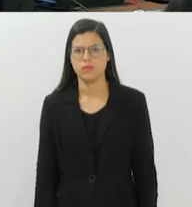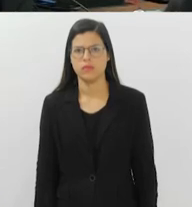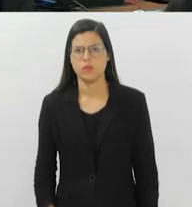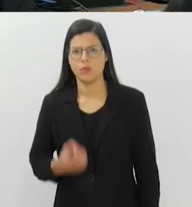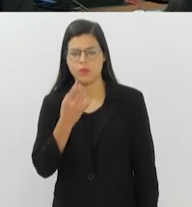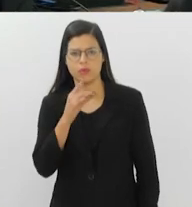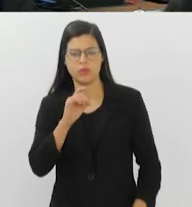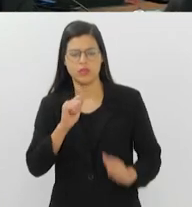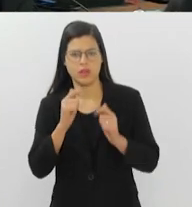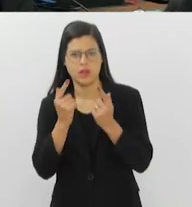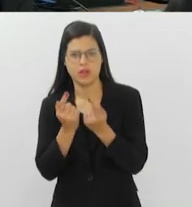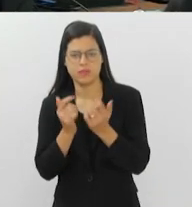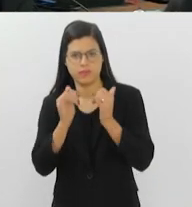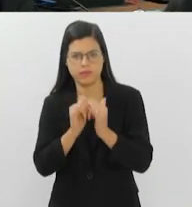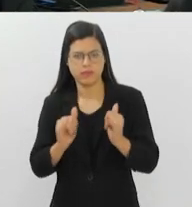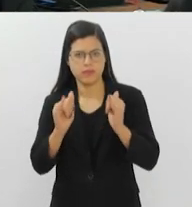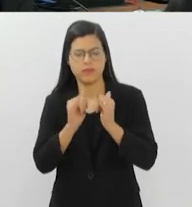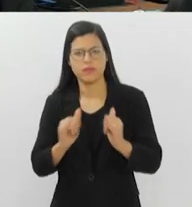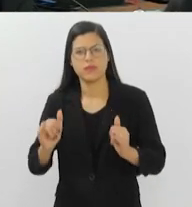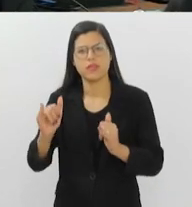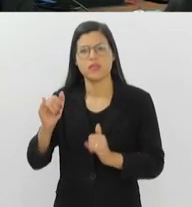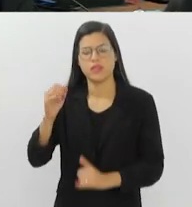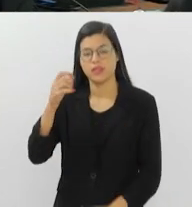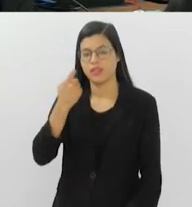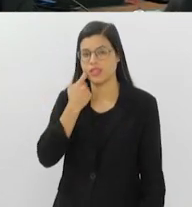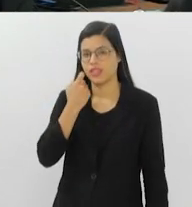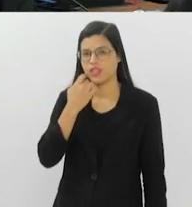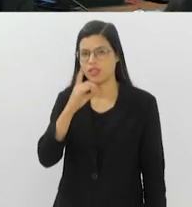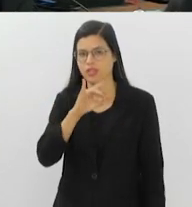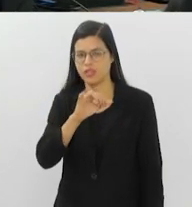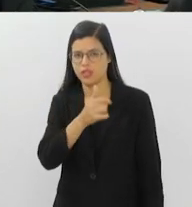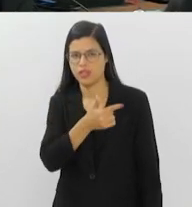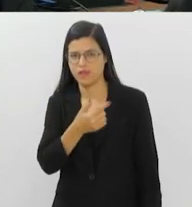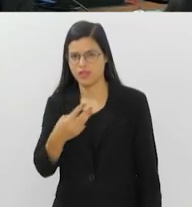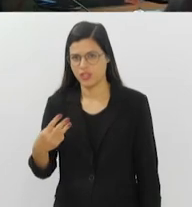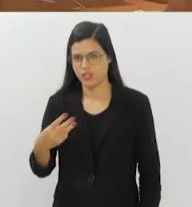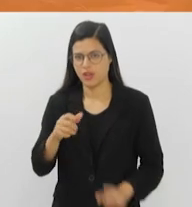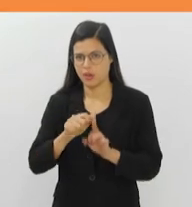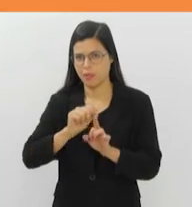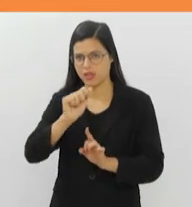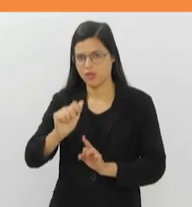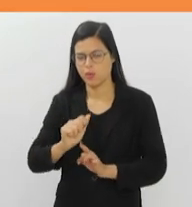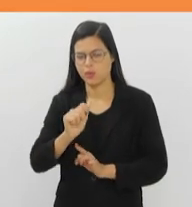O Bom Dia Alerj traz os seguintes destaques nesta sexta-feira, 23 de agosto.